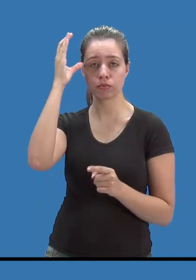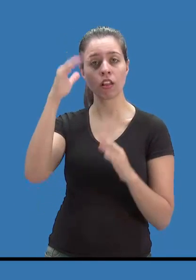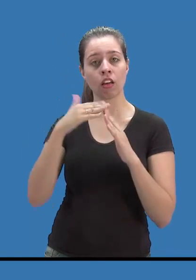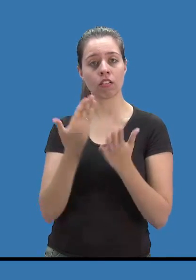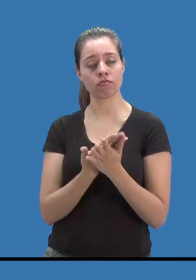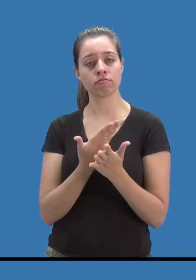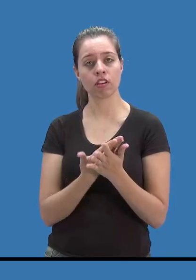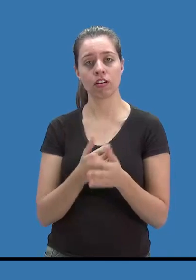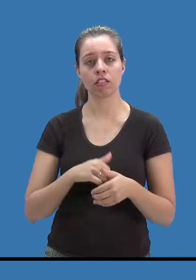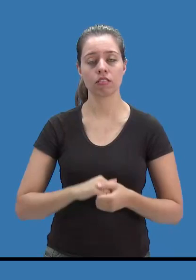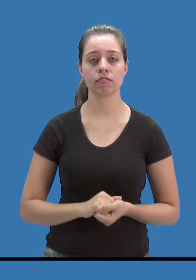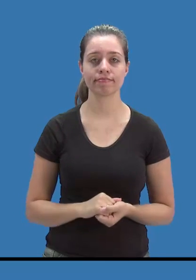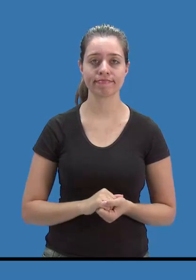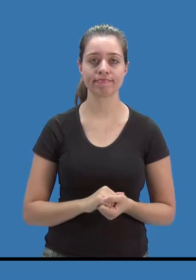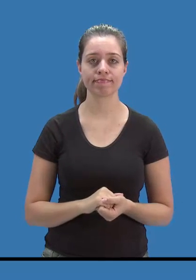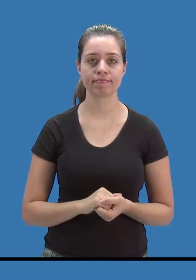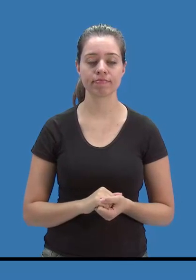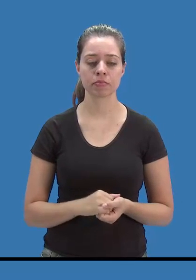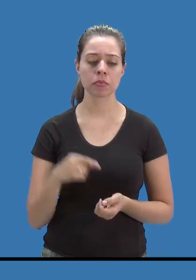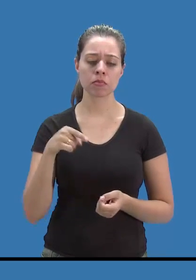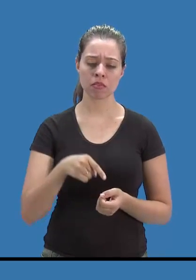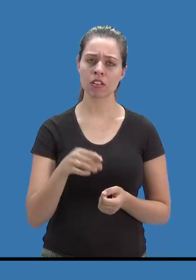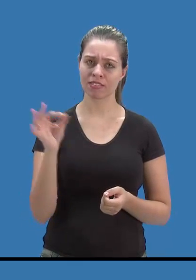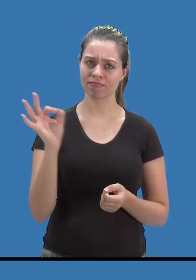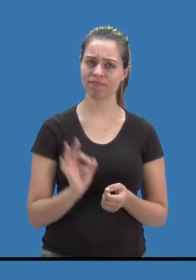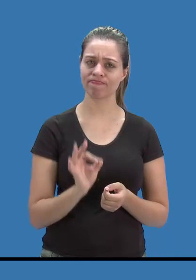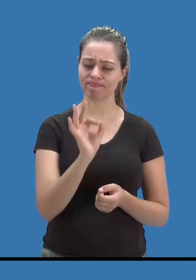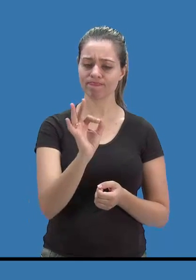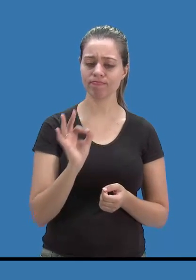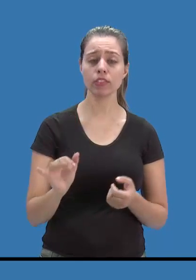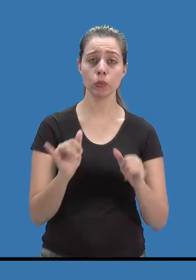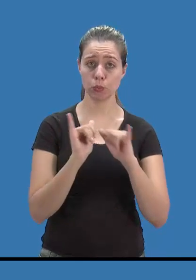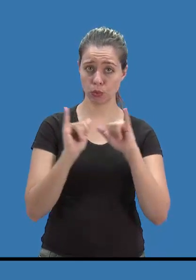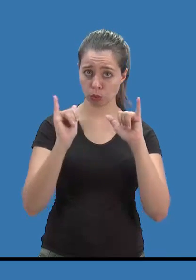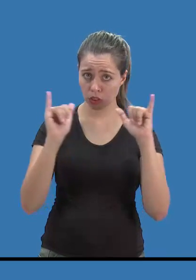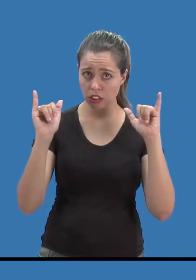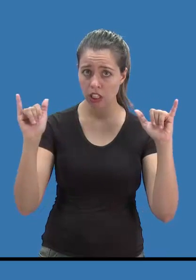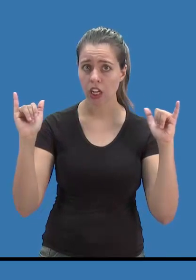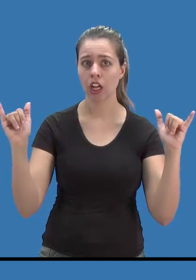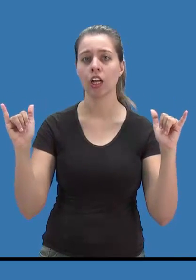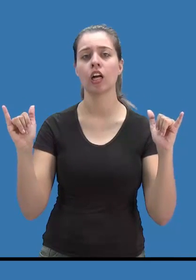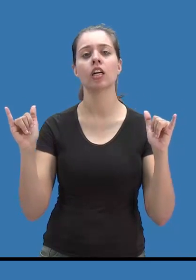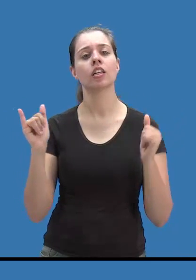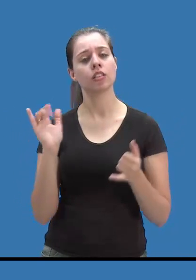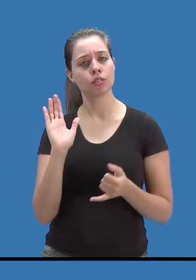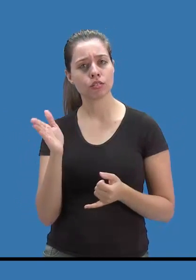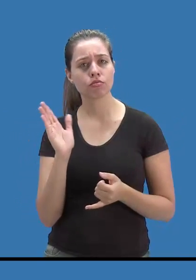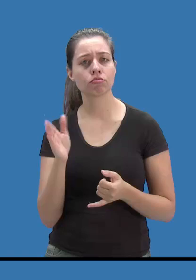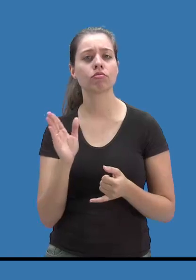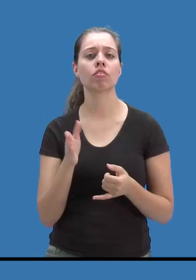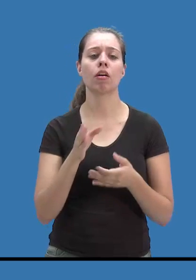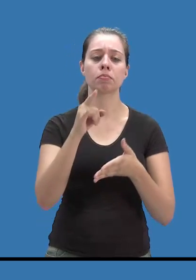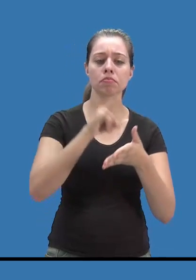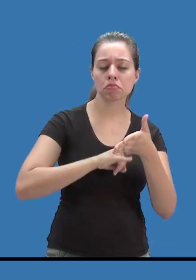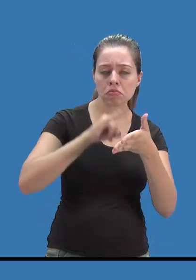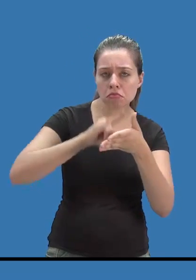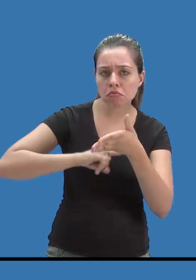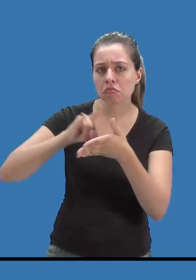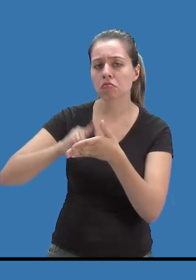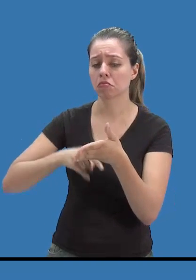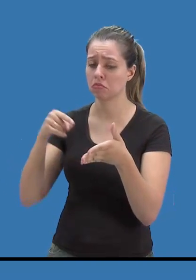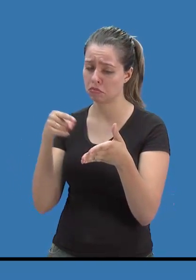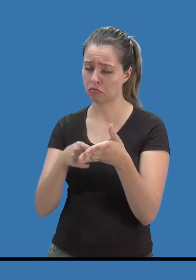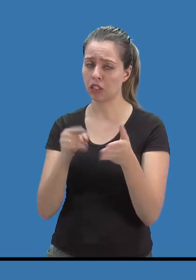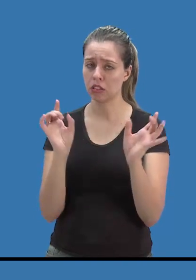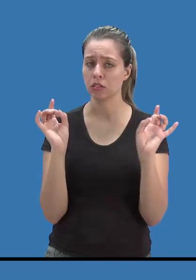nossas escolas. Esse percentual foi publicado em alguns pareceres,